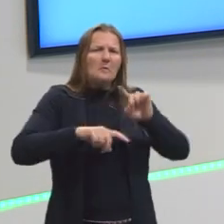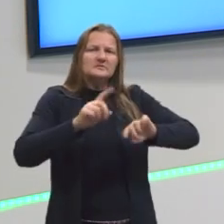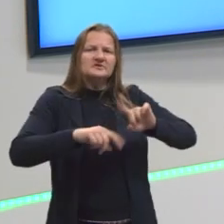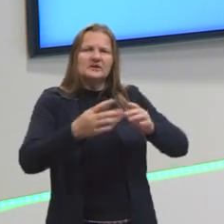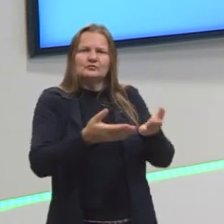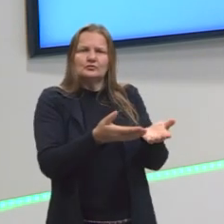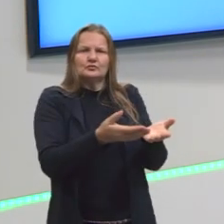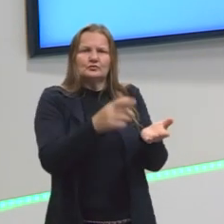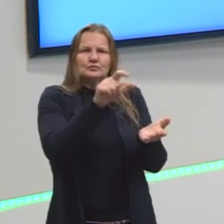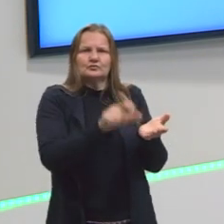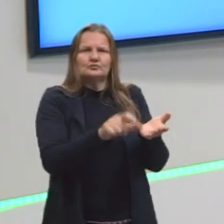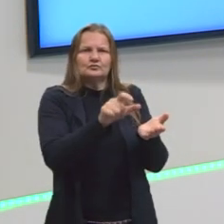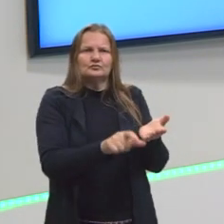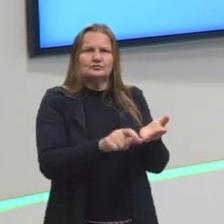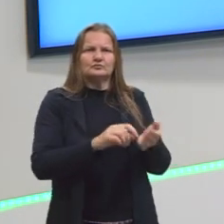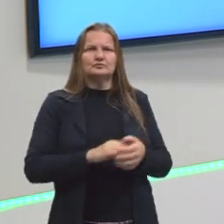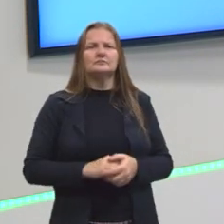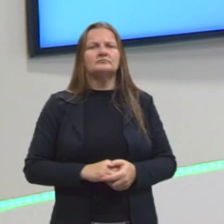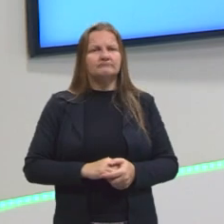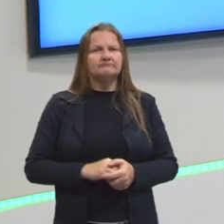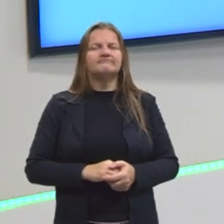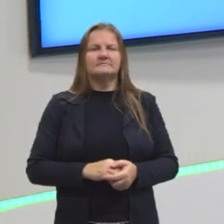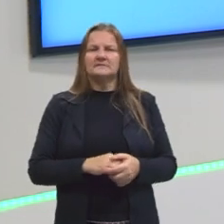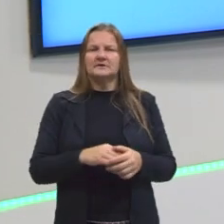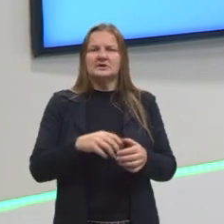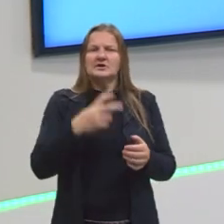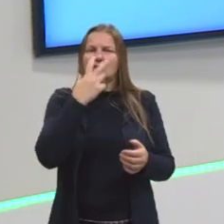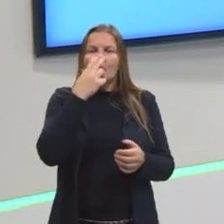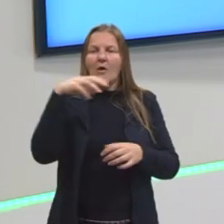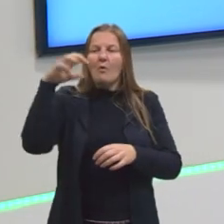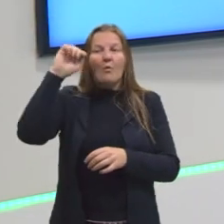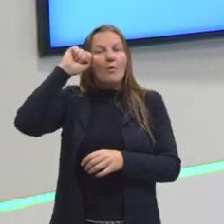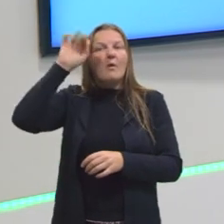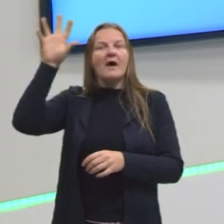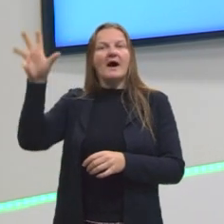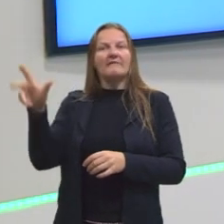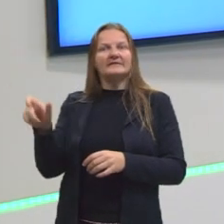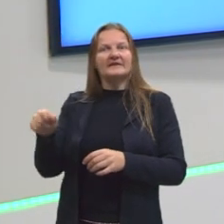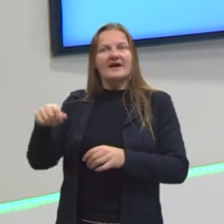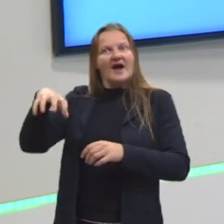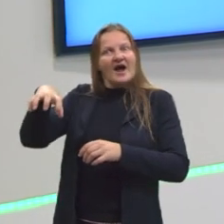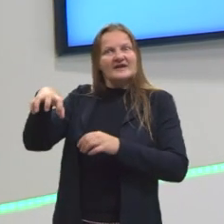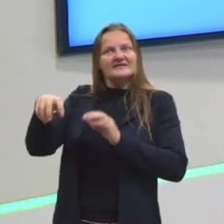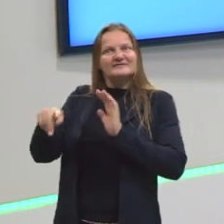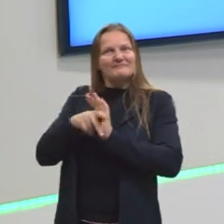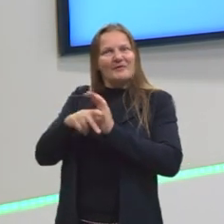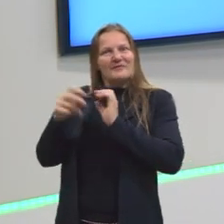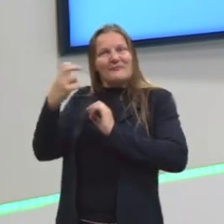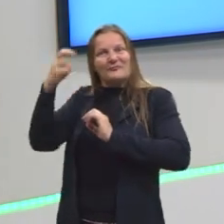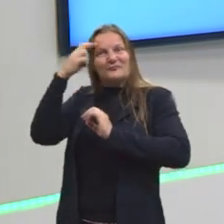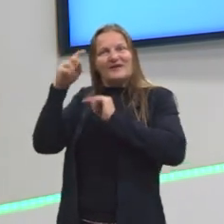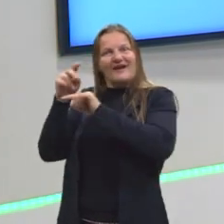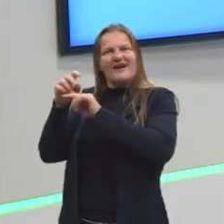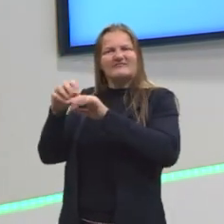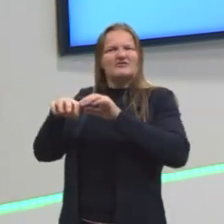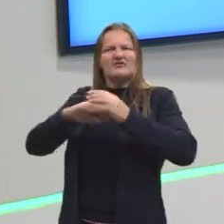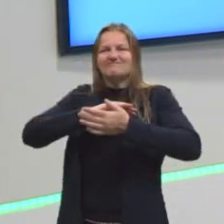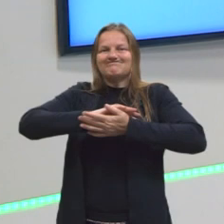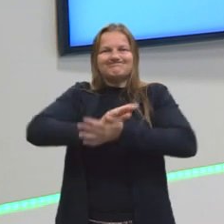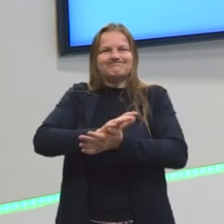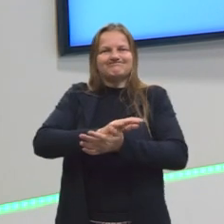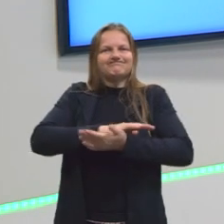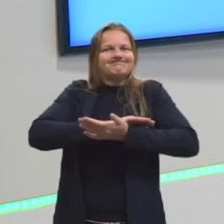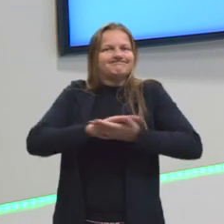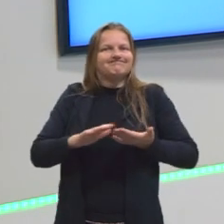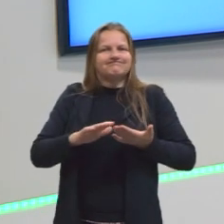como um objeto e vai desenraizar ela da sua cultura. A gente vai falar um pouquinho melhor sobre isso depois. E de onde é que partiu, onde é